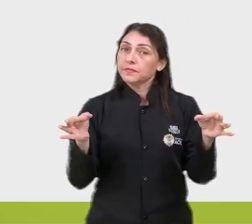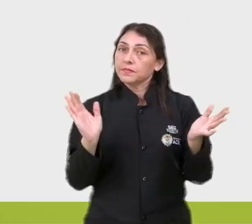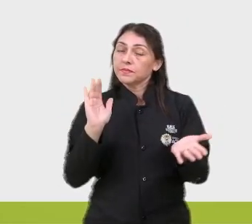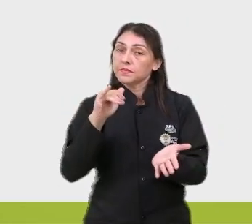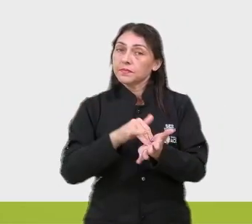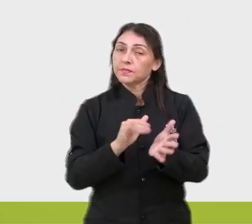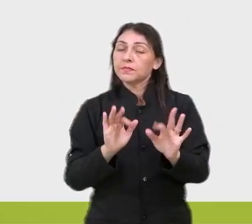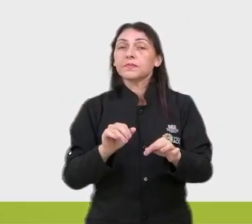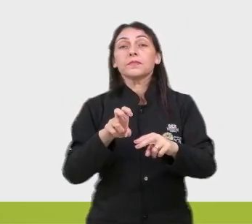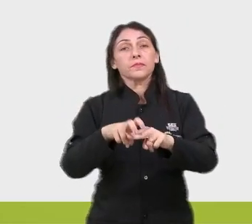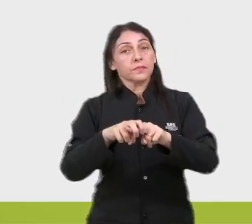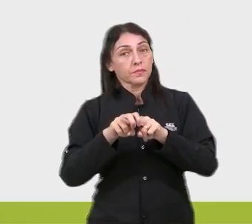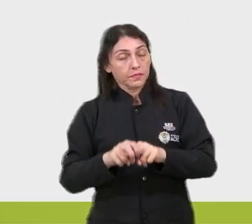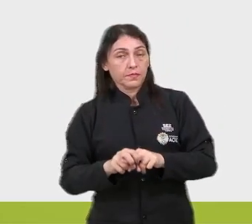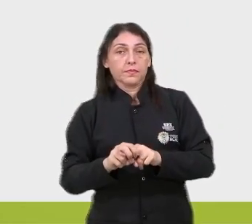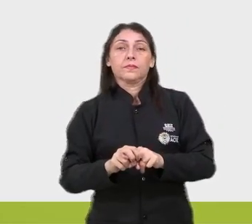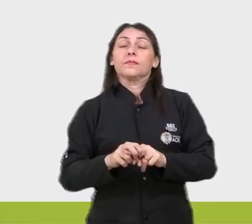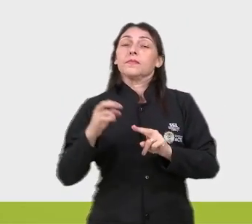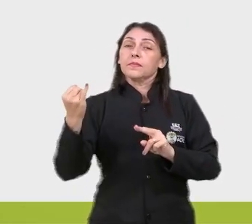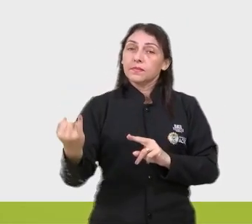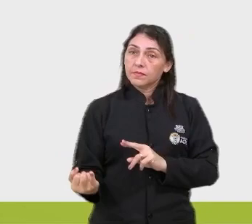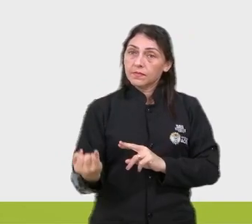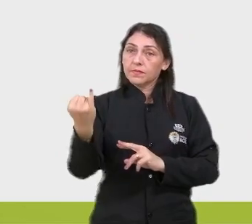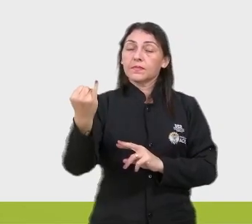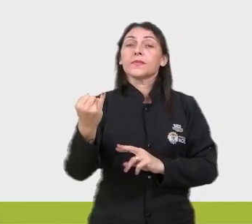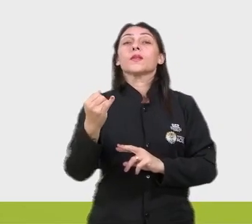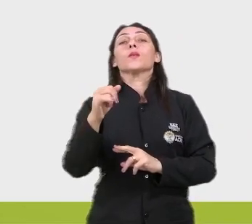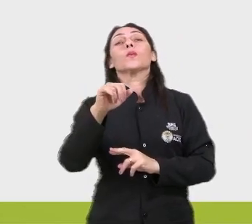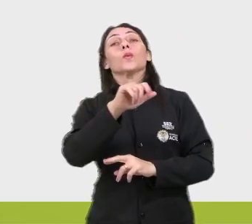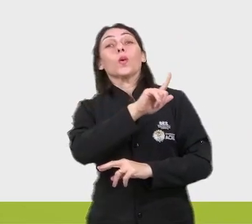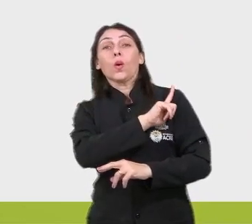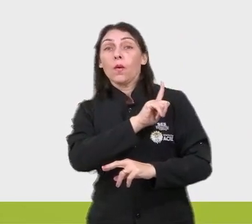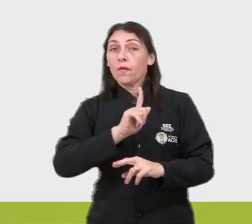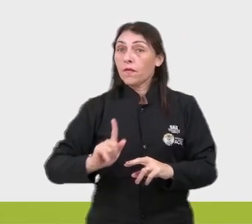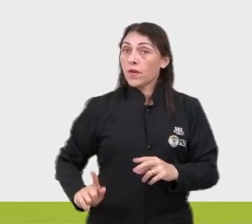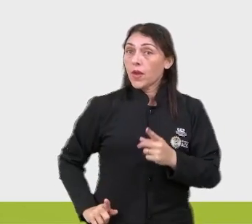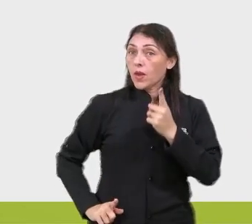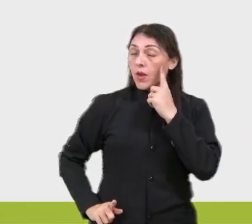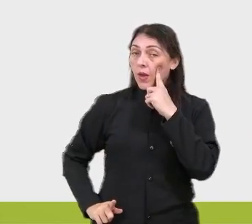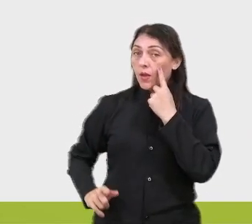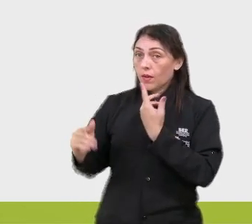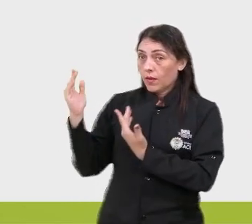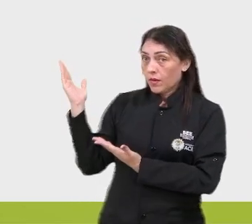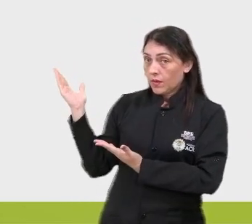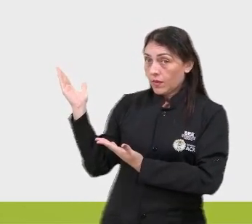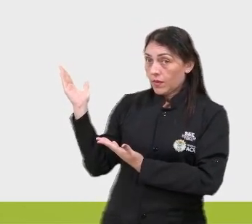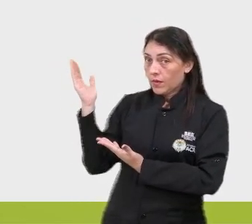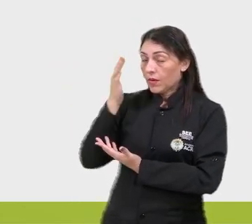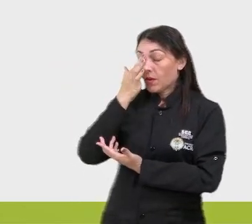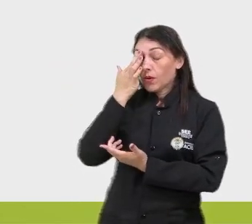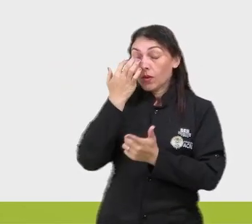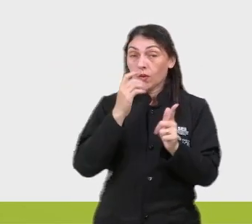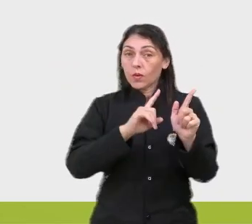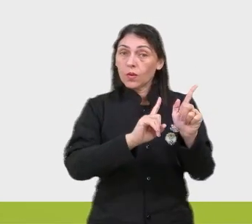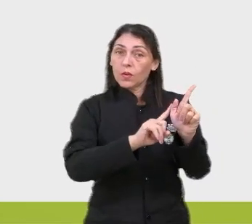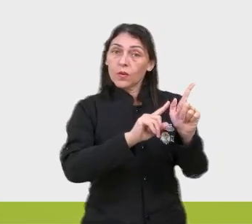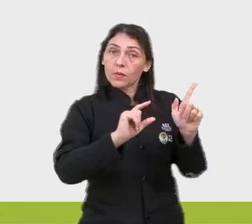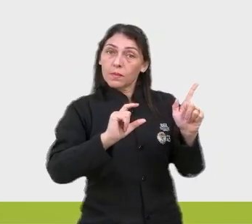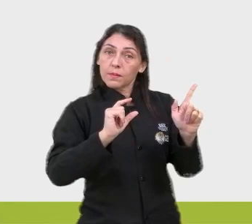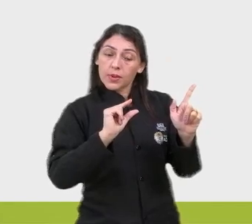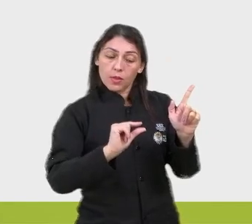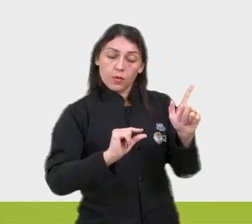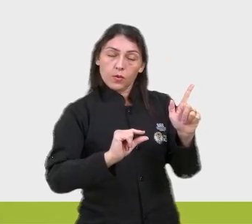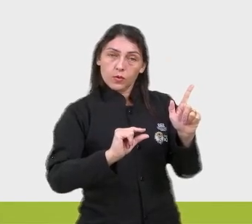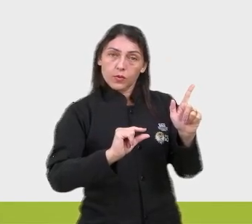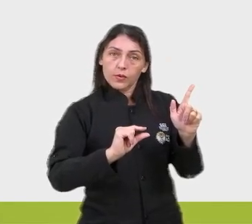portanto, é essencial que o governo, olha só, ele colocando aqui, ó, governo, letra